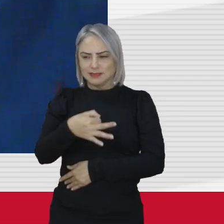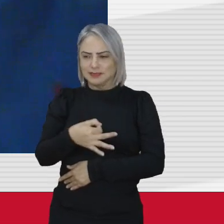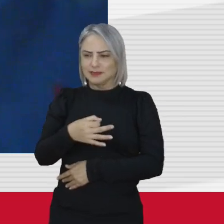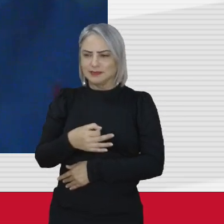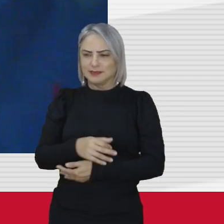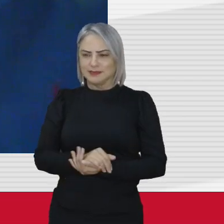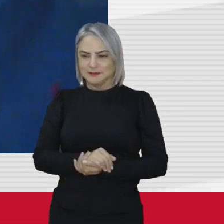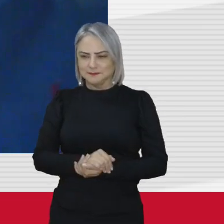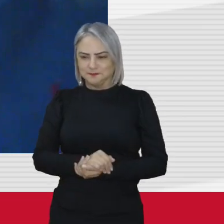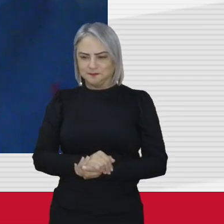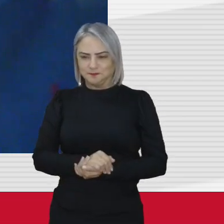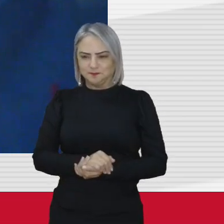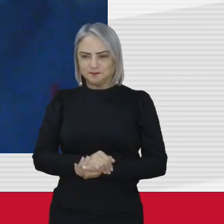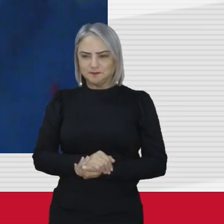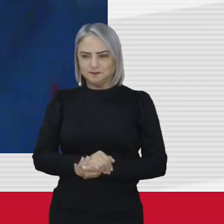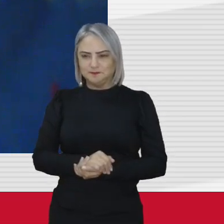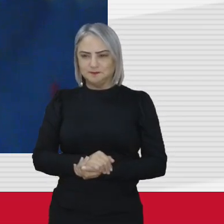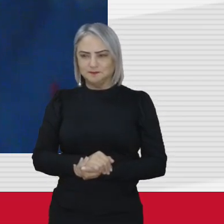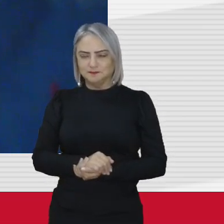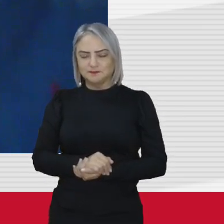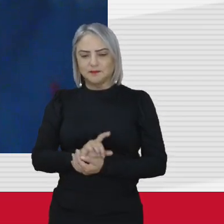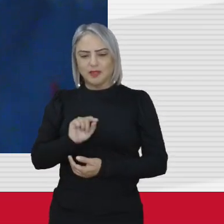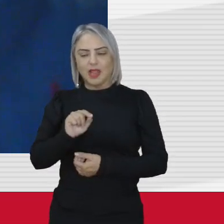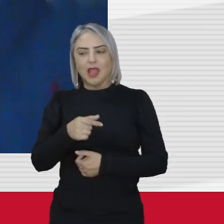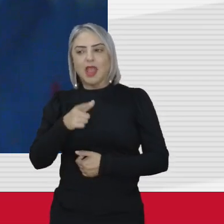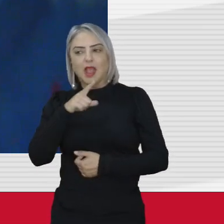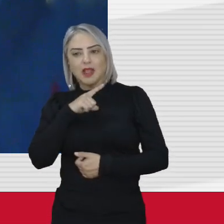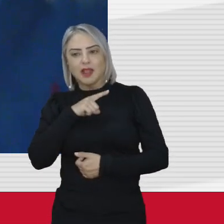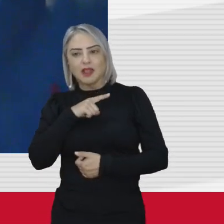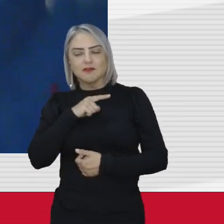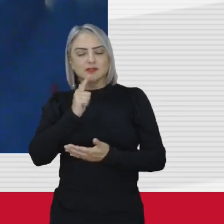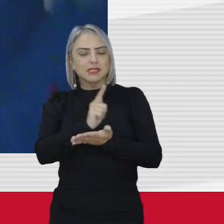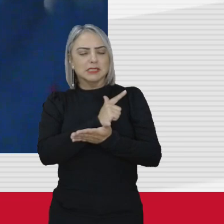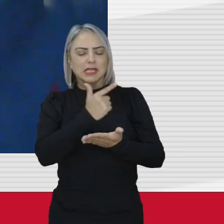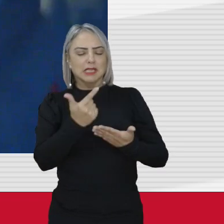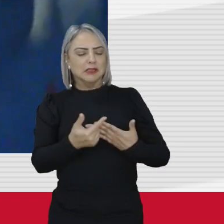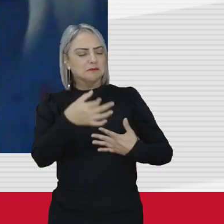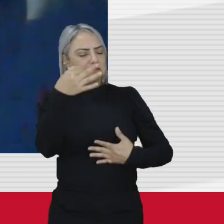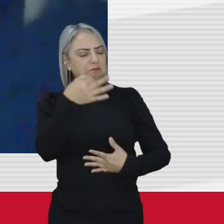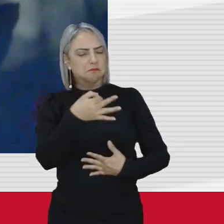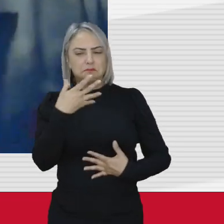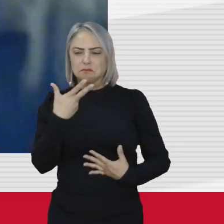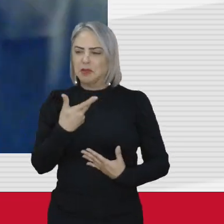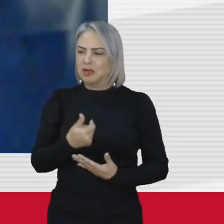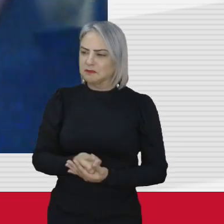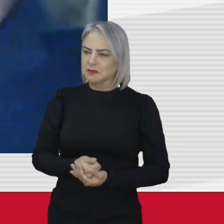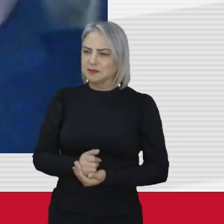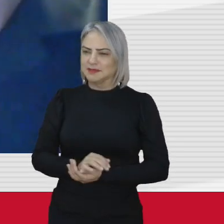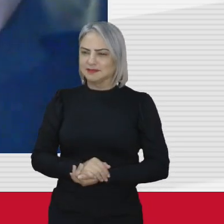certamente você também tem vídeos maravilhosos